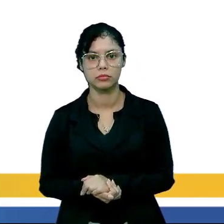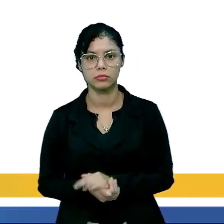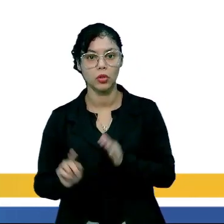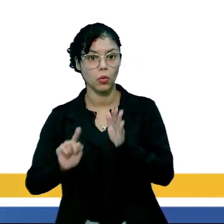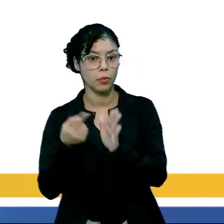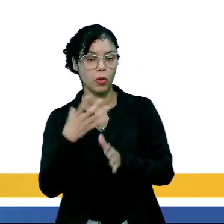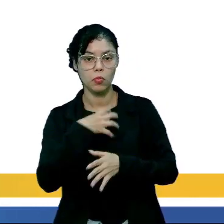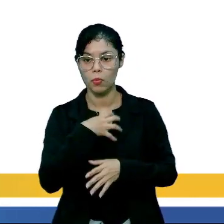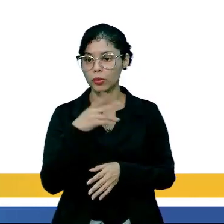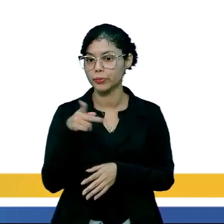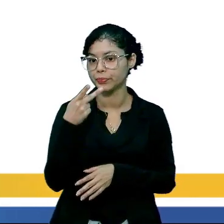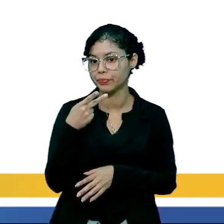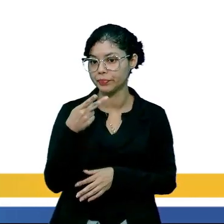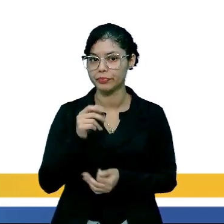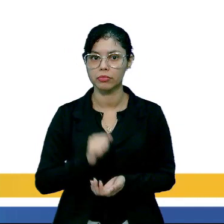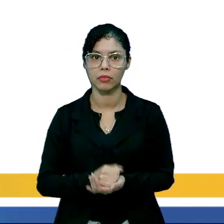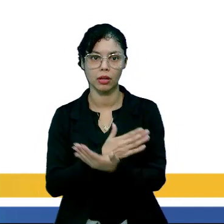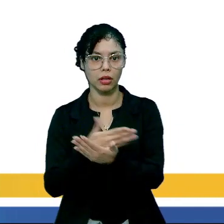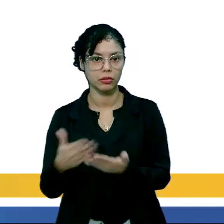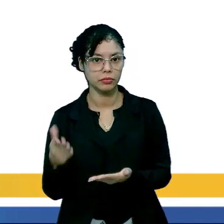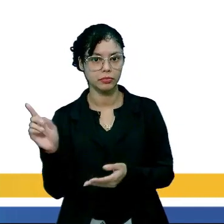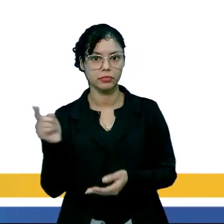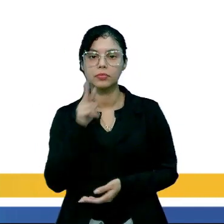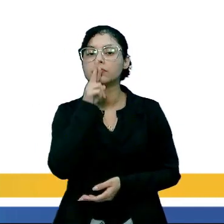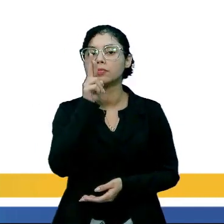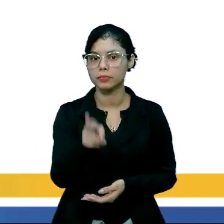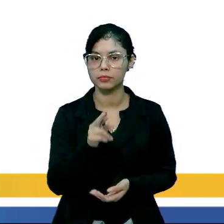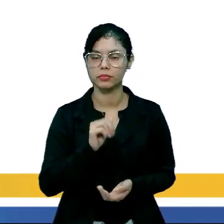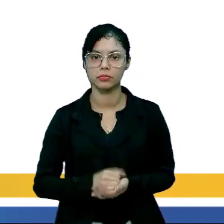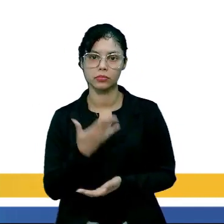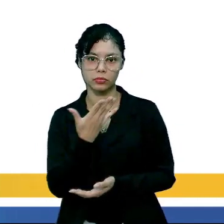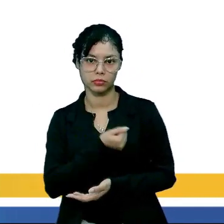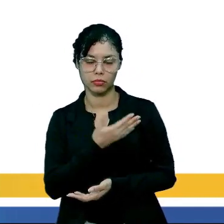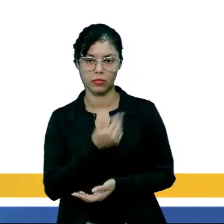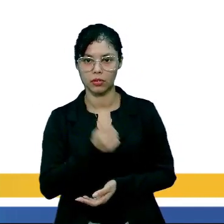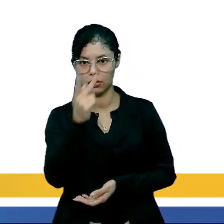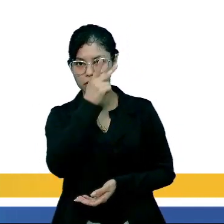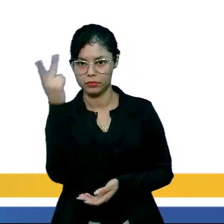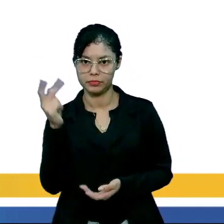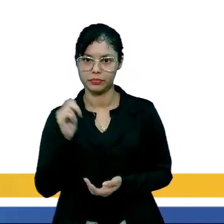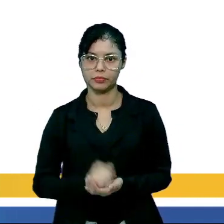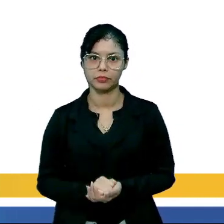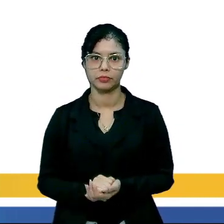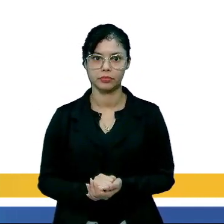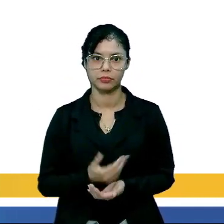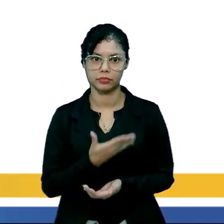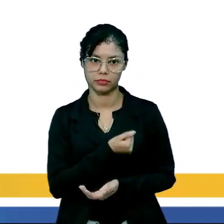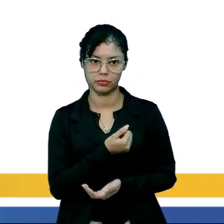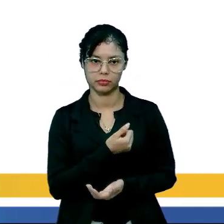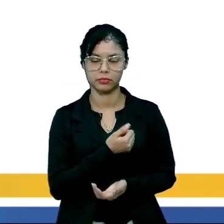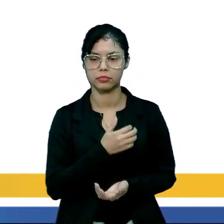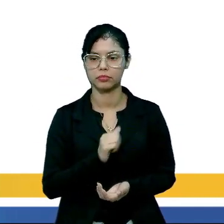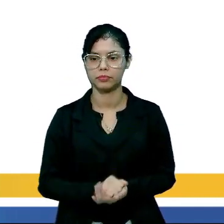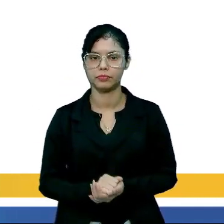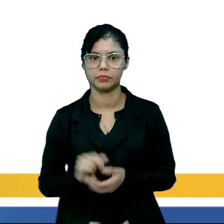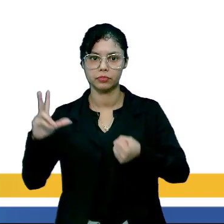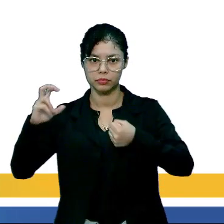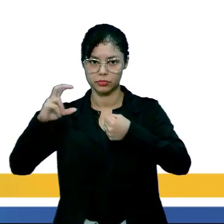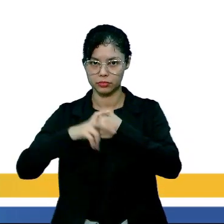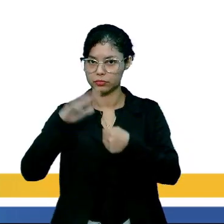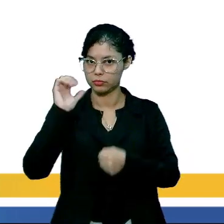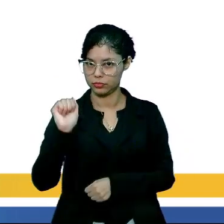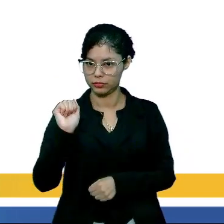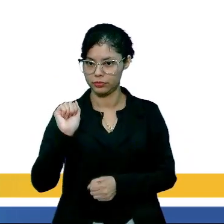No primeiro momento da resposta, inicialmente, vamos calcular o número de pessoas infectadas pelo